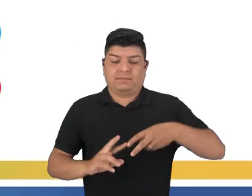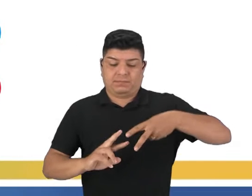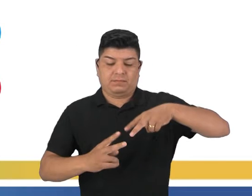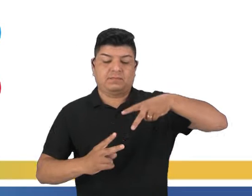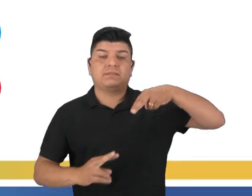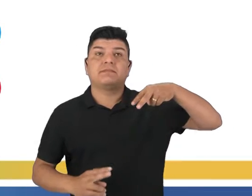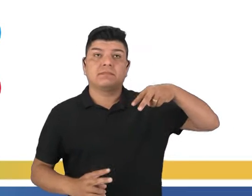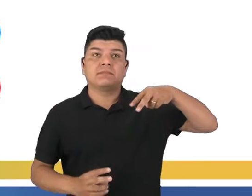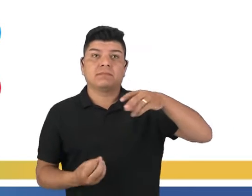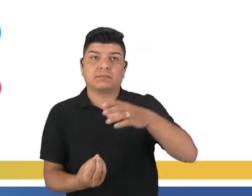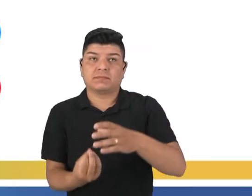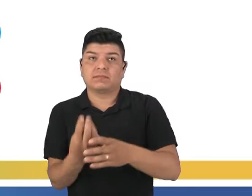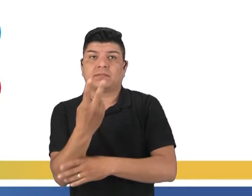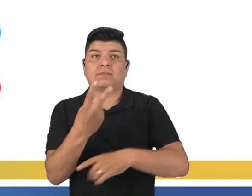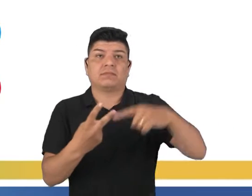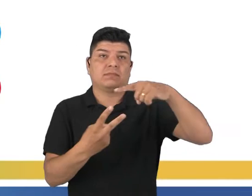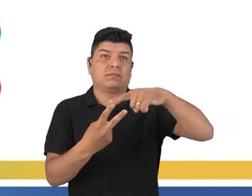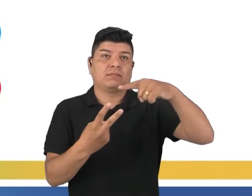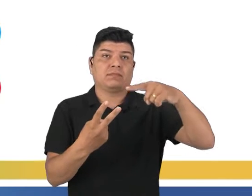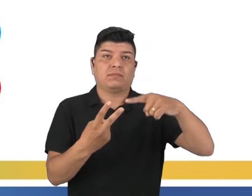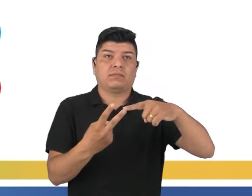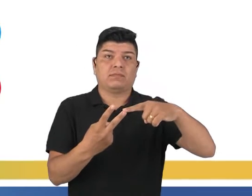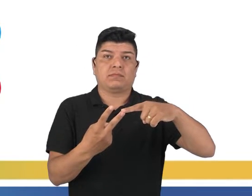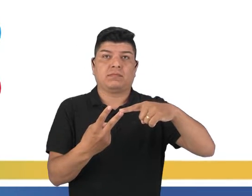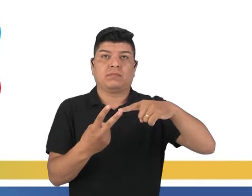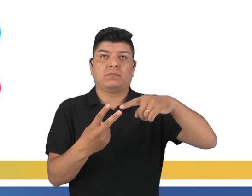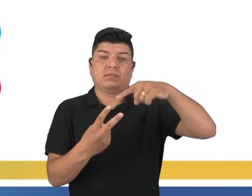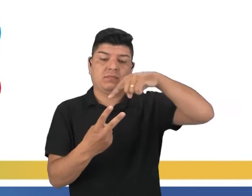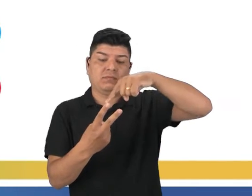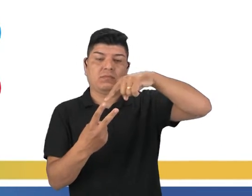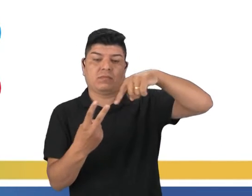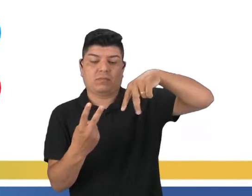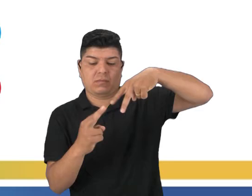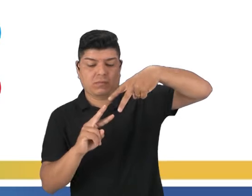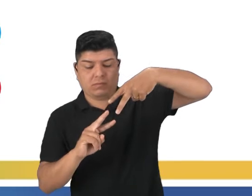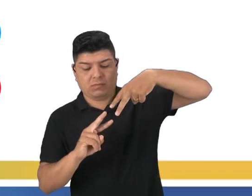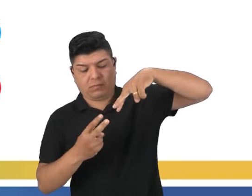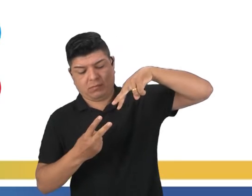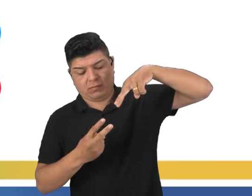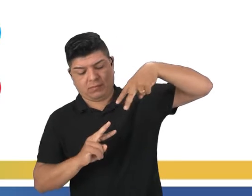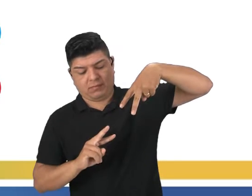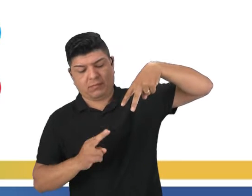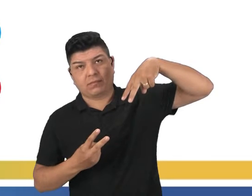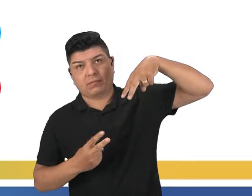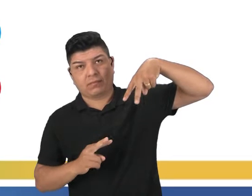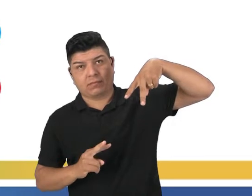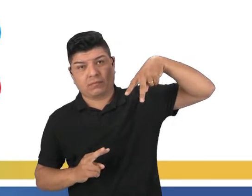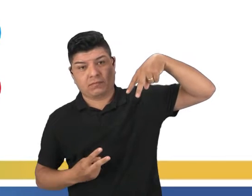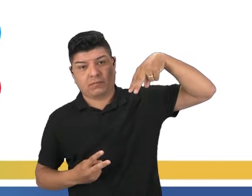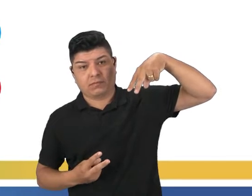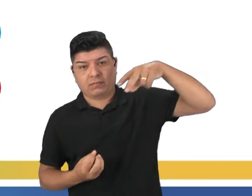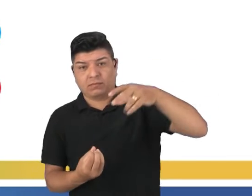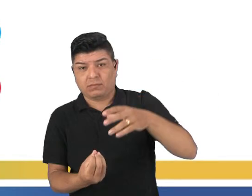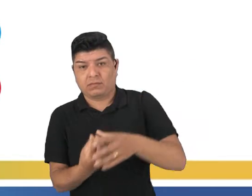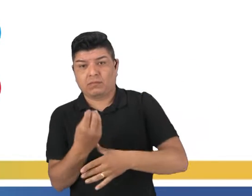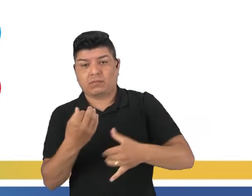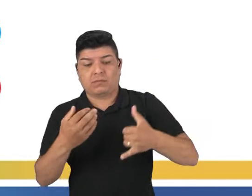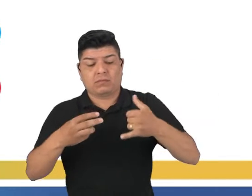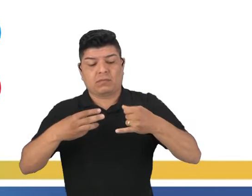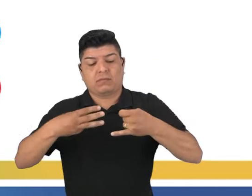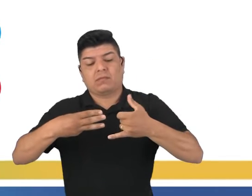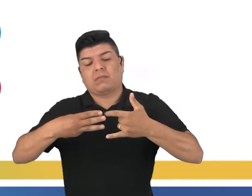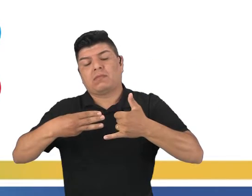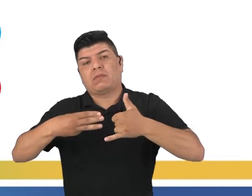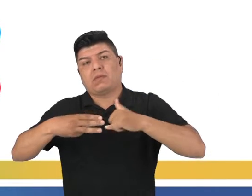DNA ele é formado por duas fitas, certo? Essas duas fitas elas se complementam e formam a molécula de DNA